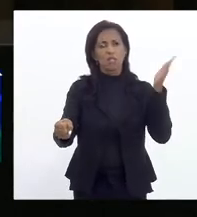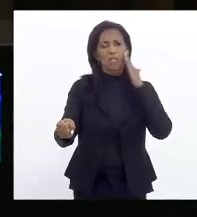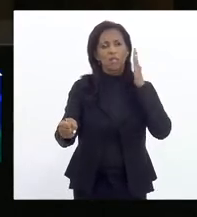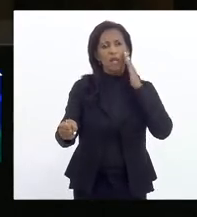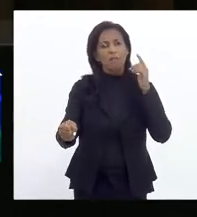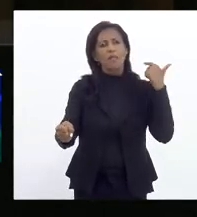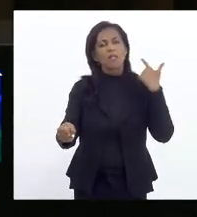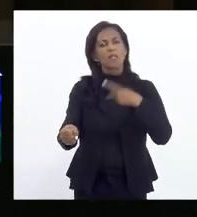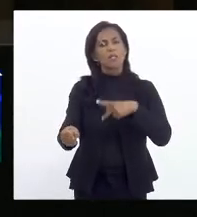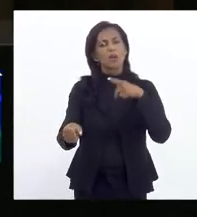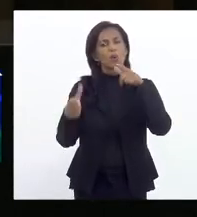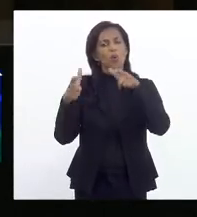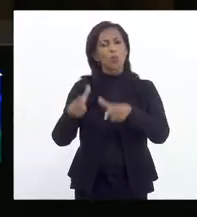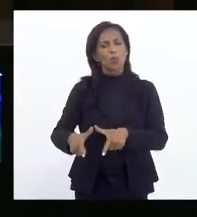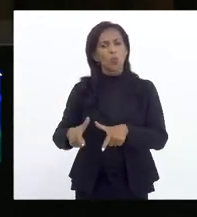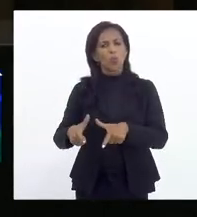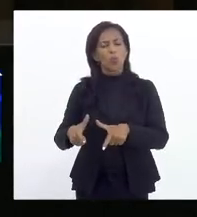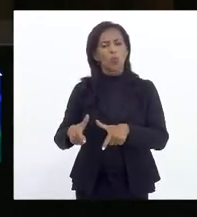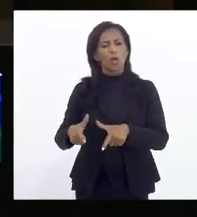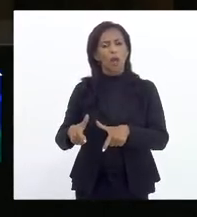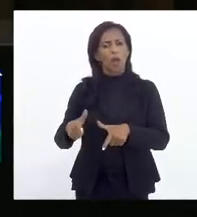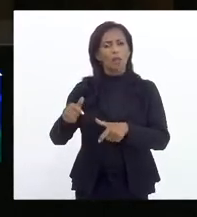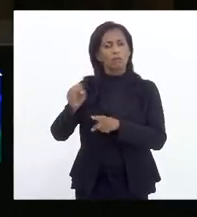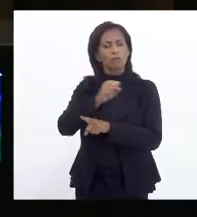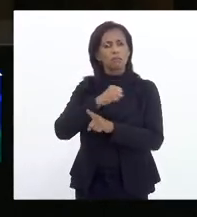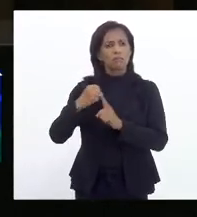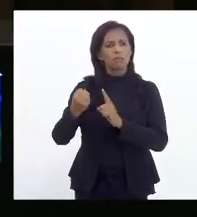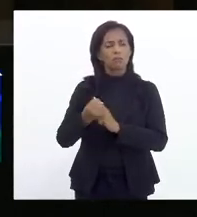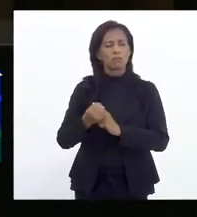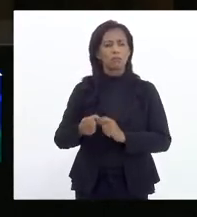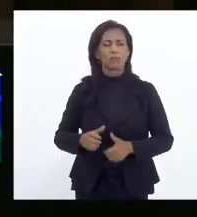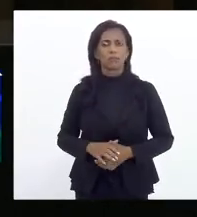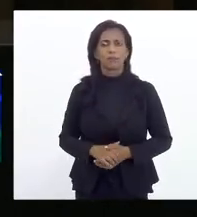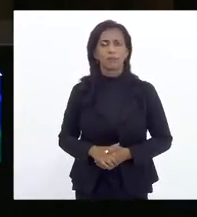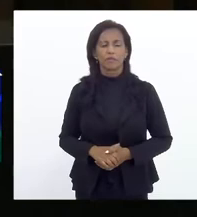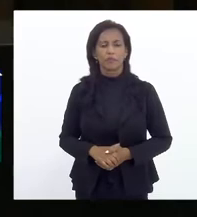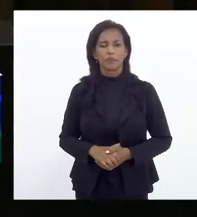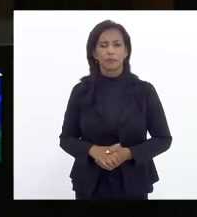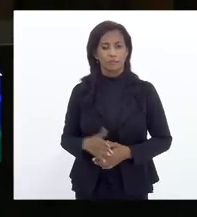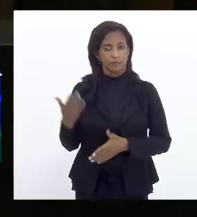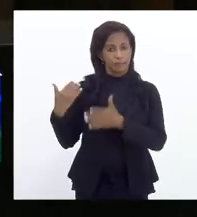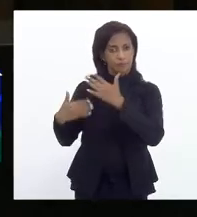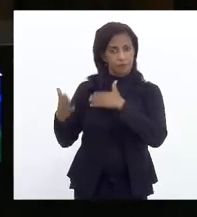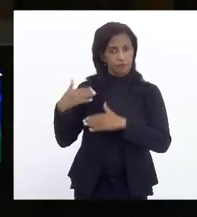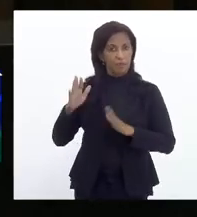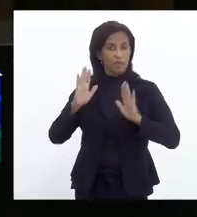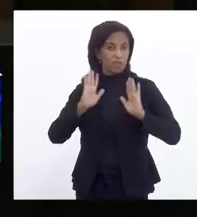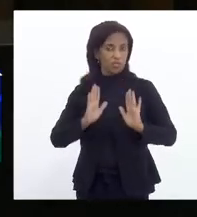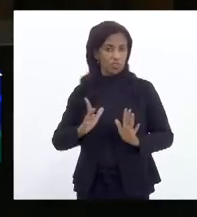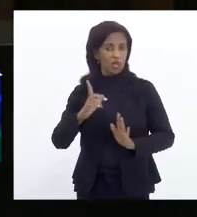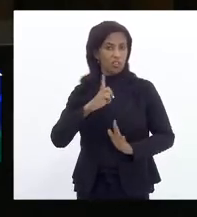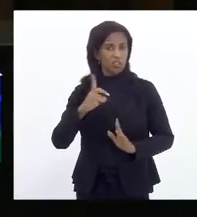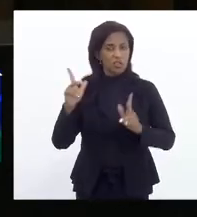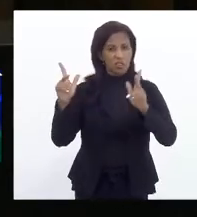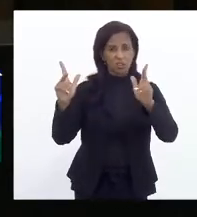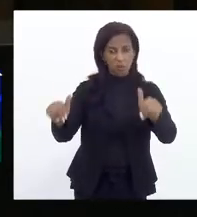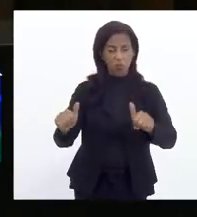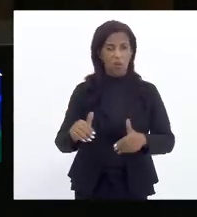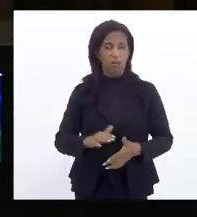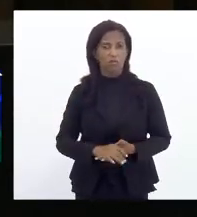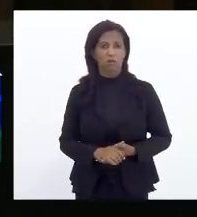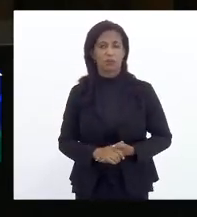seu lugar na estratificação social. Outrora, já havia algo idêntico, diz o